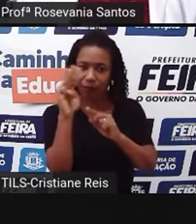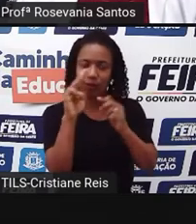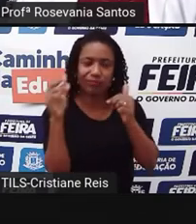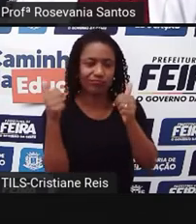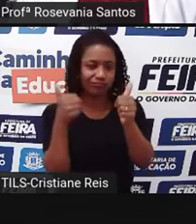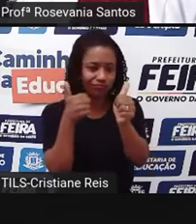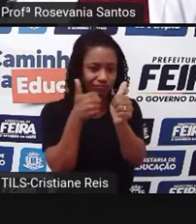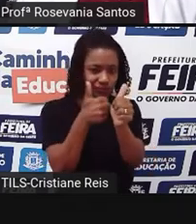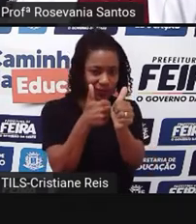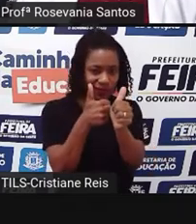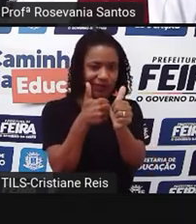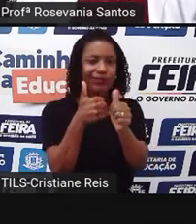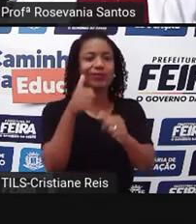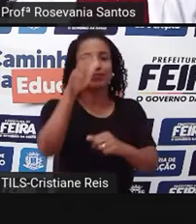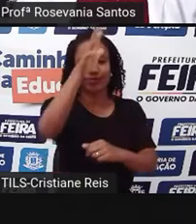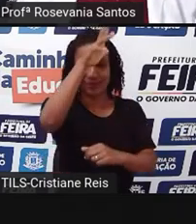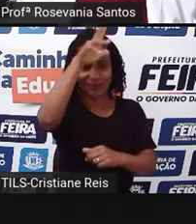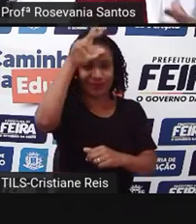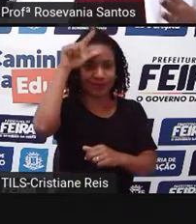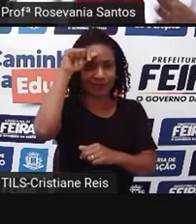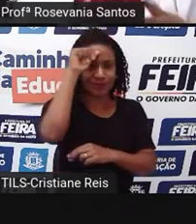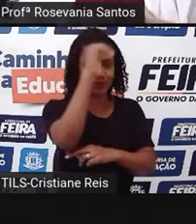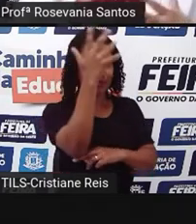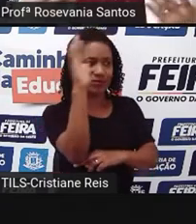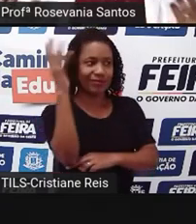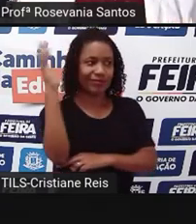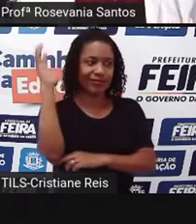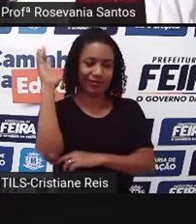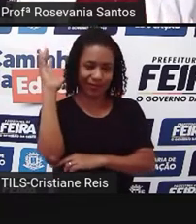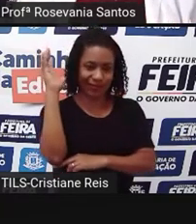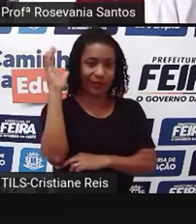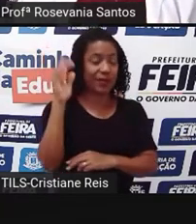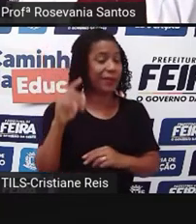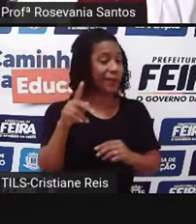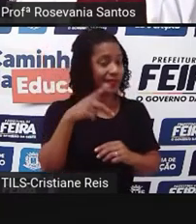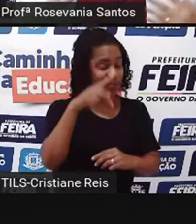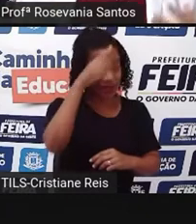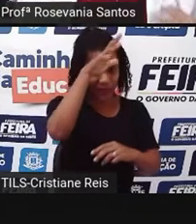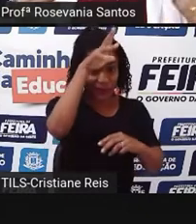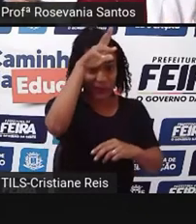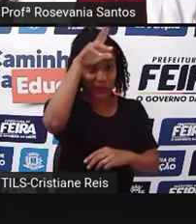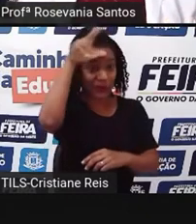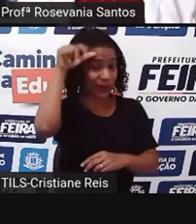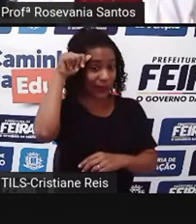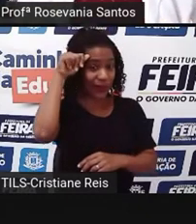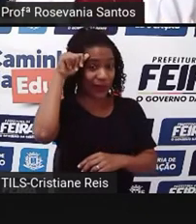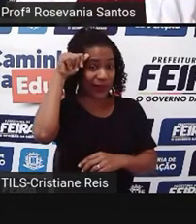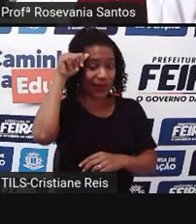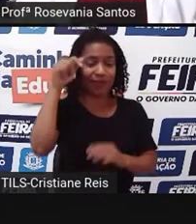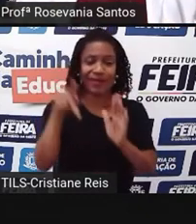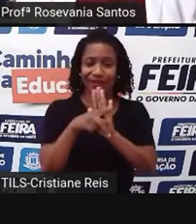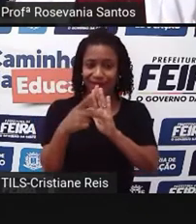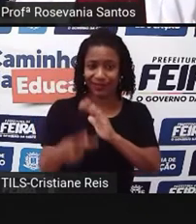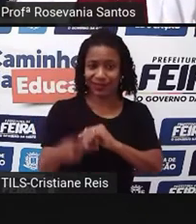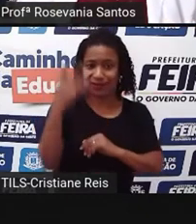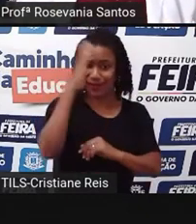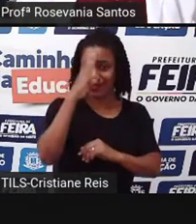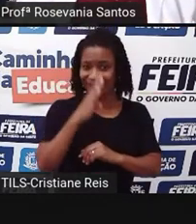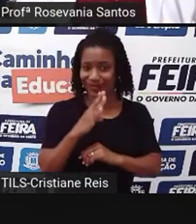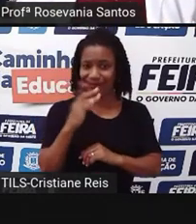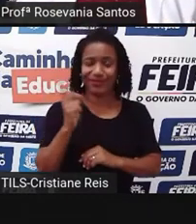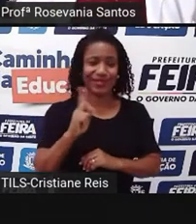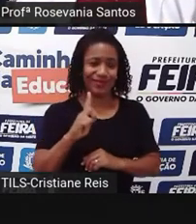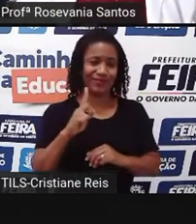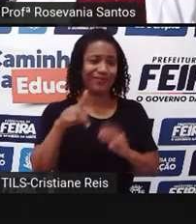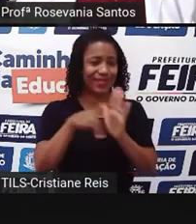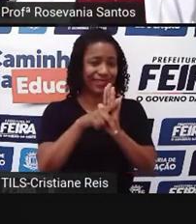questão da floresta amazônica. Então, a floresta amazônica, ela não é exclusiva do Brasil, ela é internacional. Só para